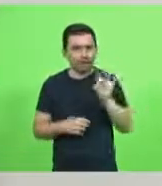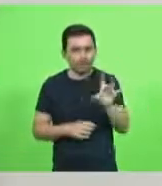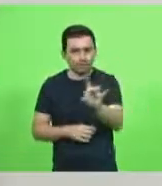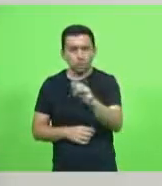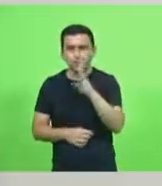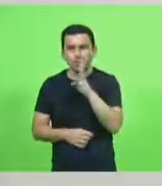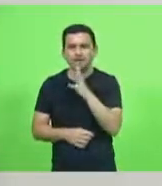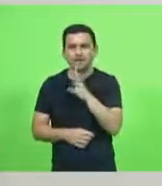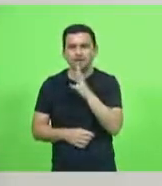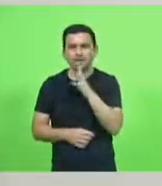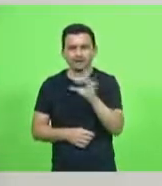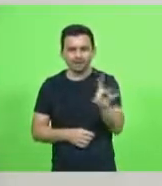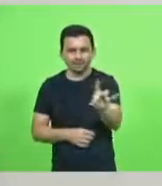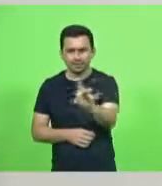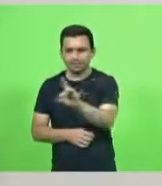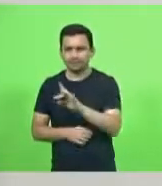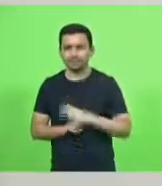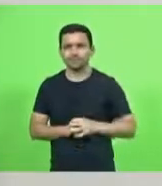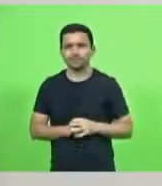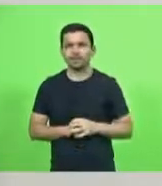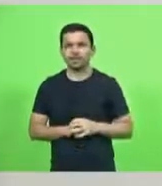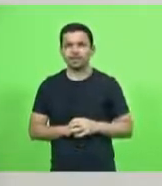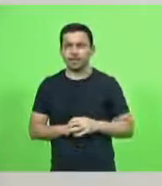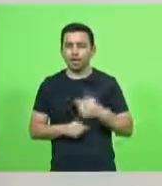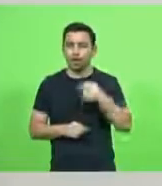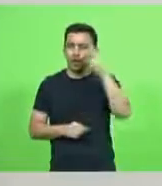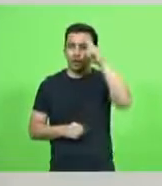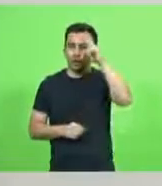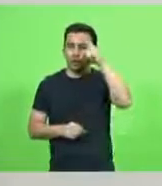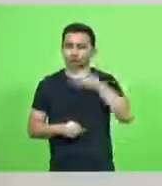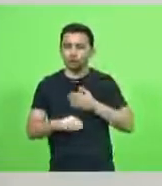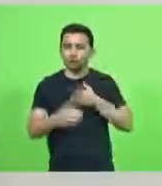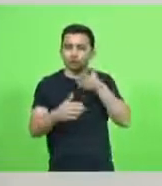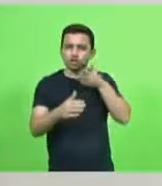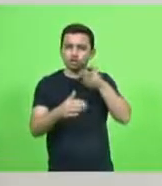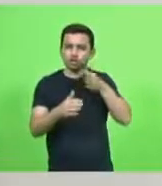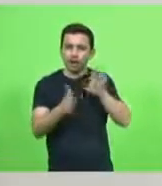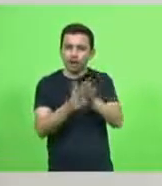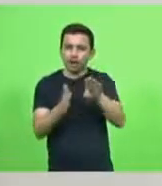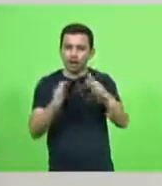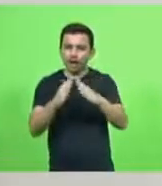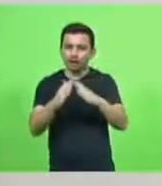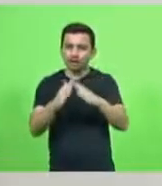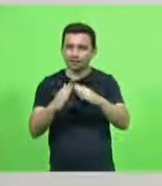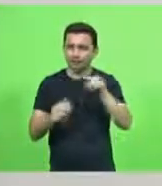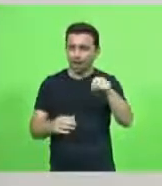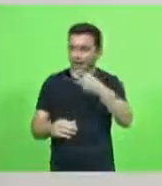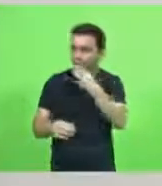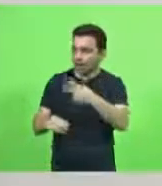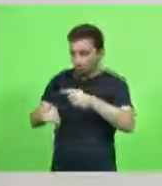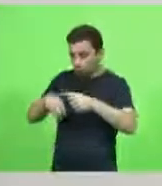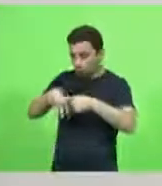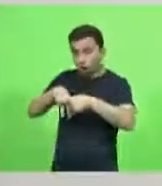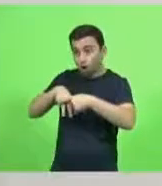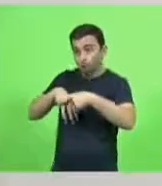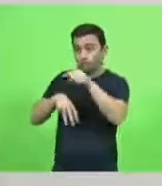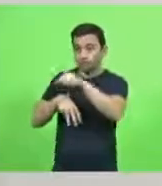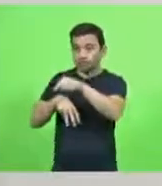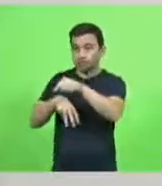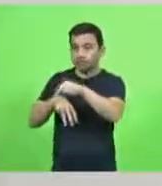eu me lembro que eu chegava lá ela queria perguntar sobre a minha esposa e ela fazia apertava na minha aliança dizia assim é